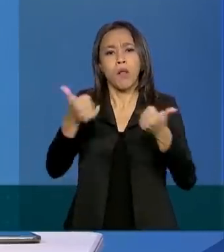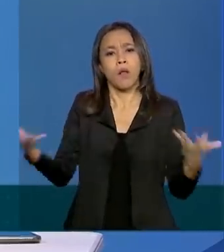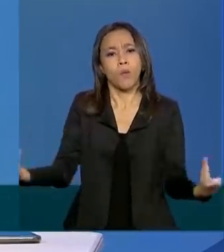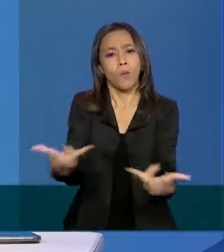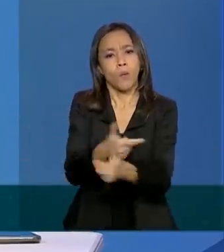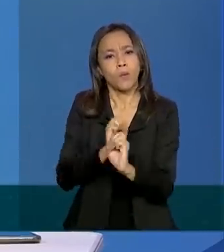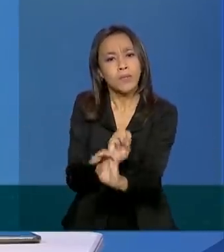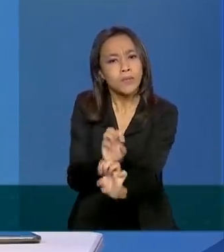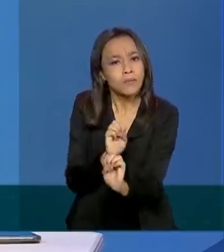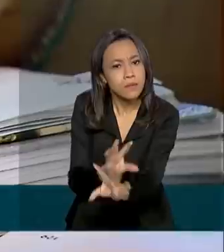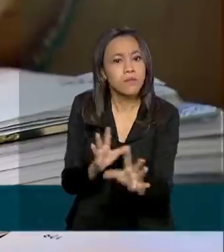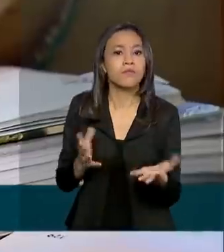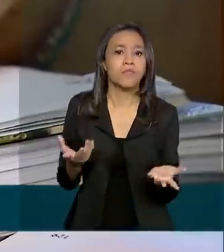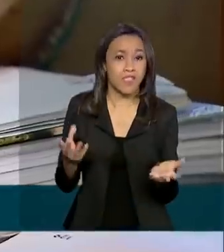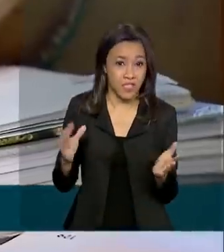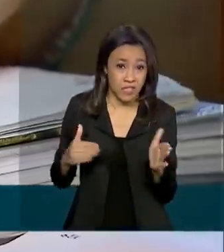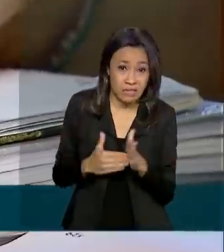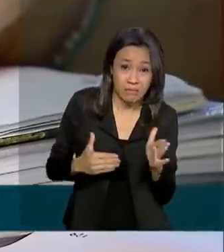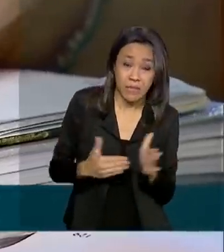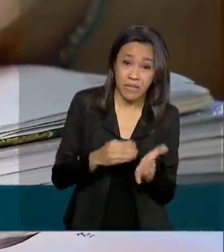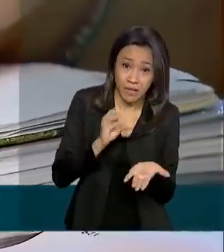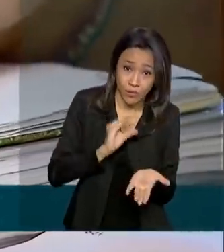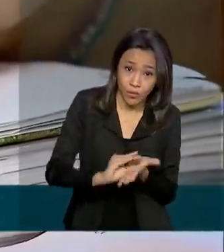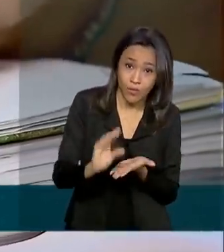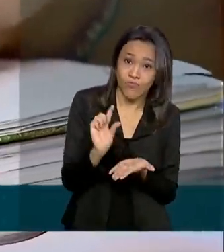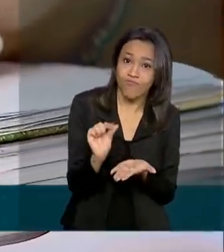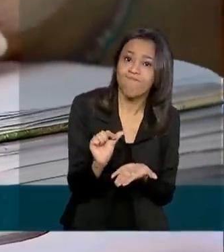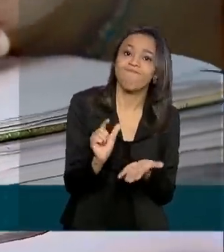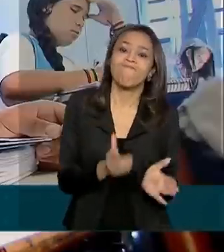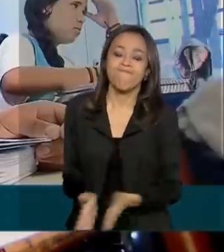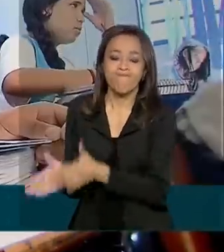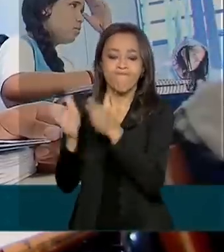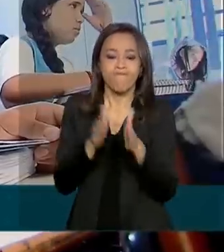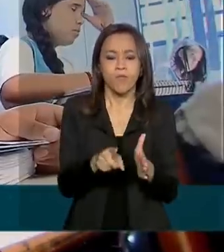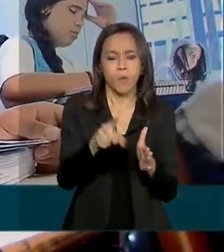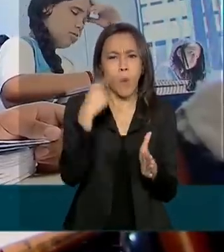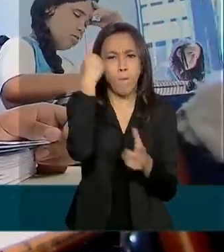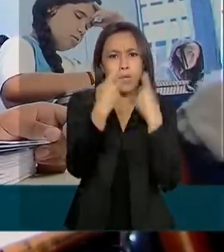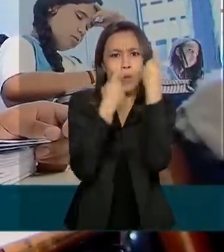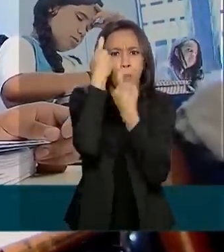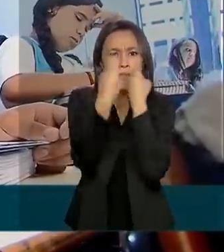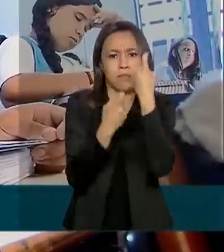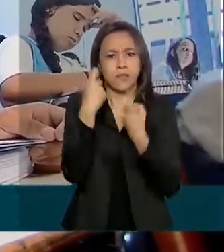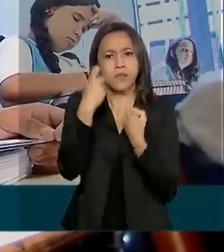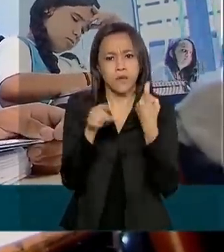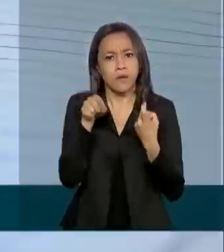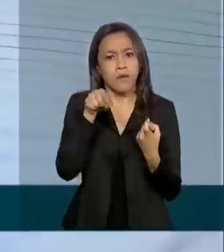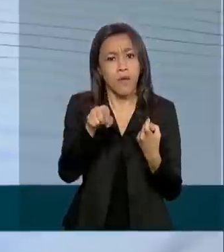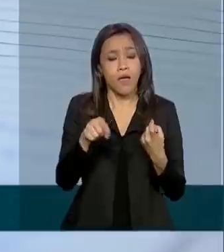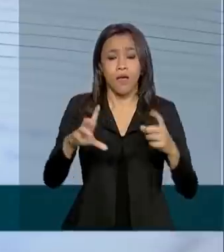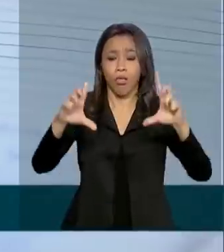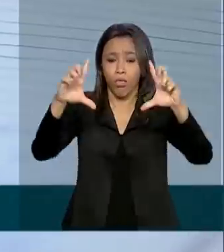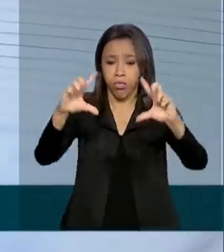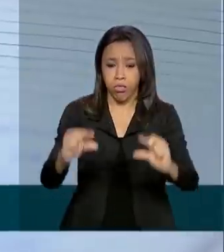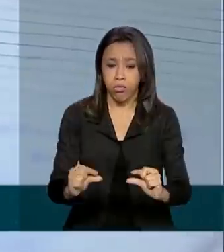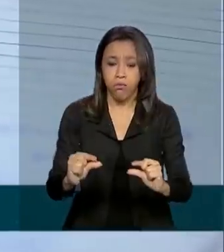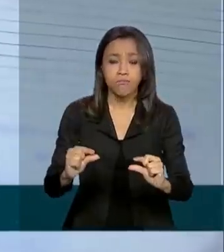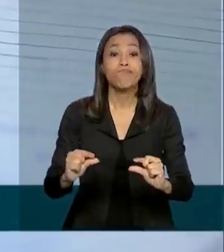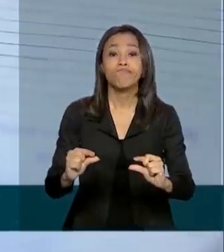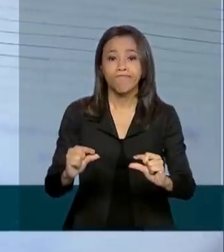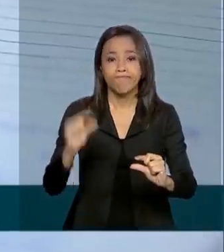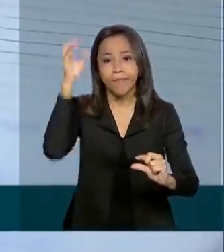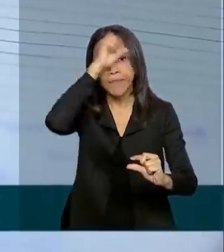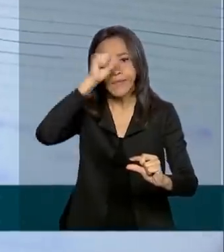ambiente de restrição de recursos. Uma das principais preocupações da pasta é o baixo nível de aprendizado dos